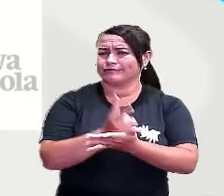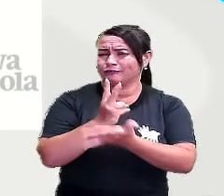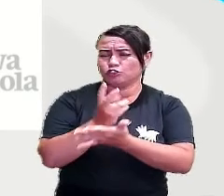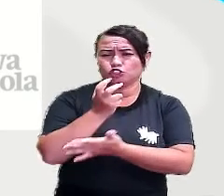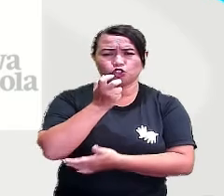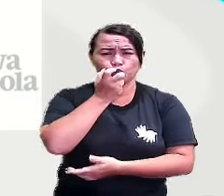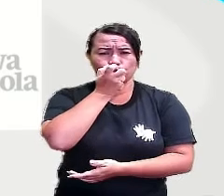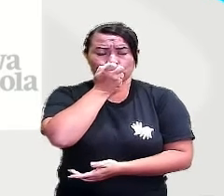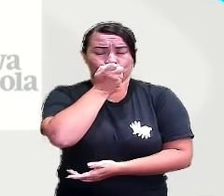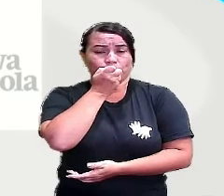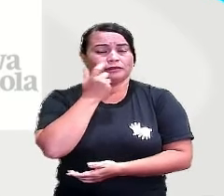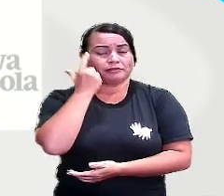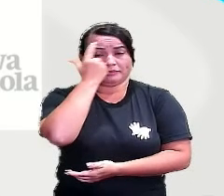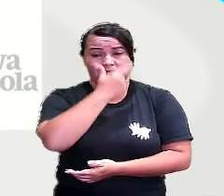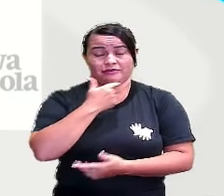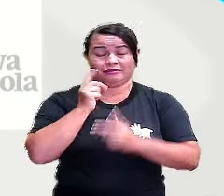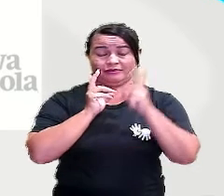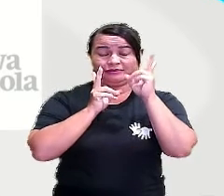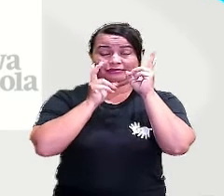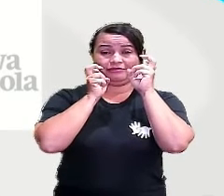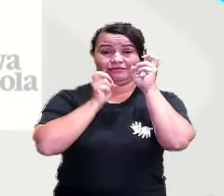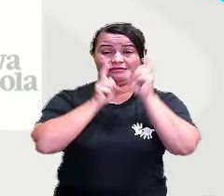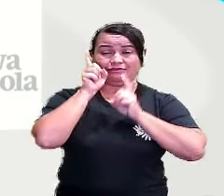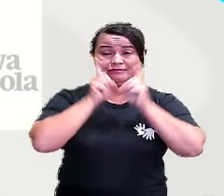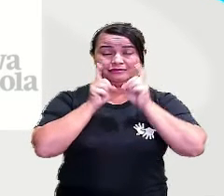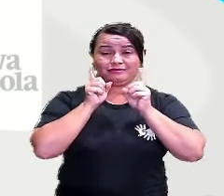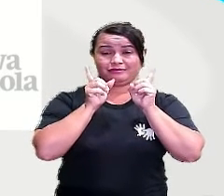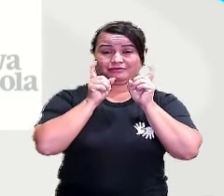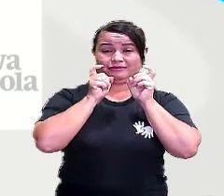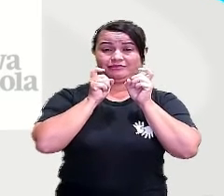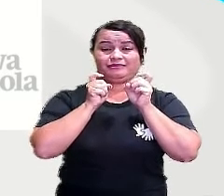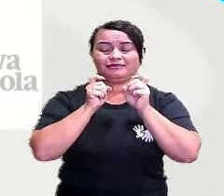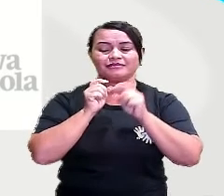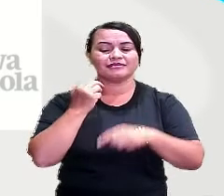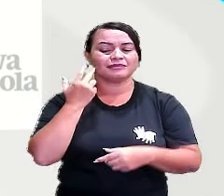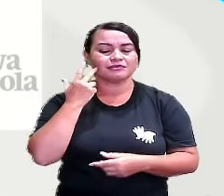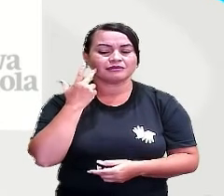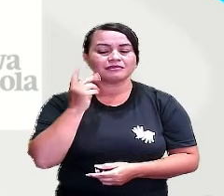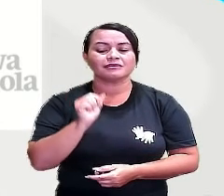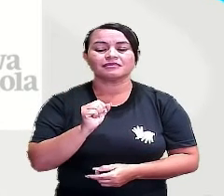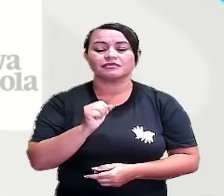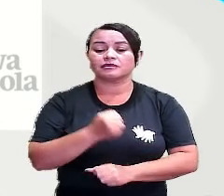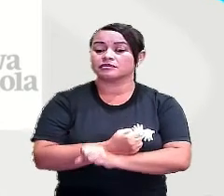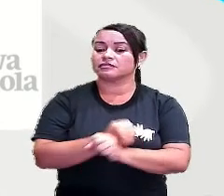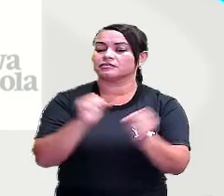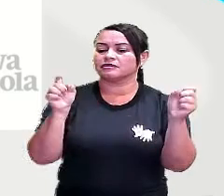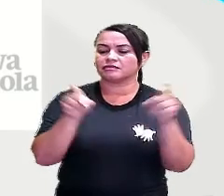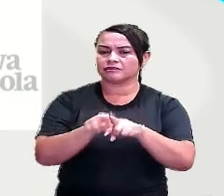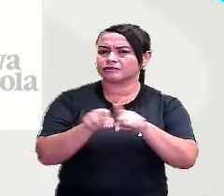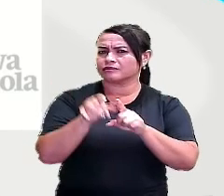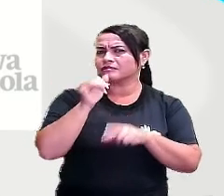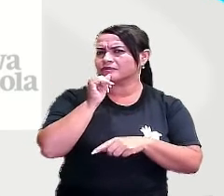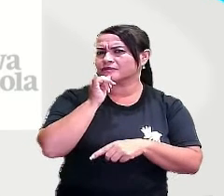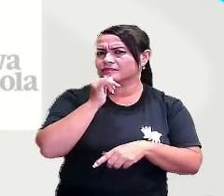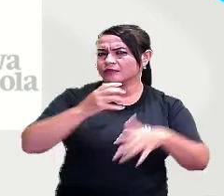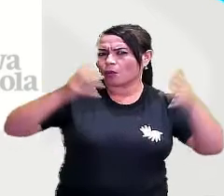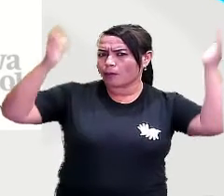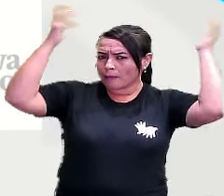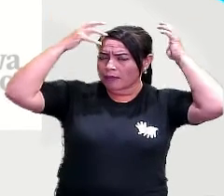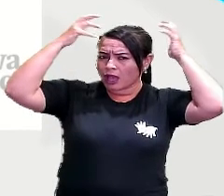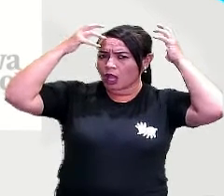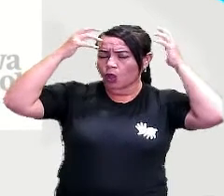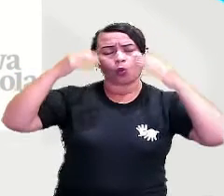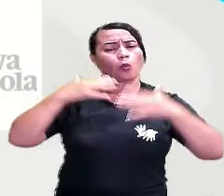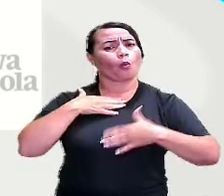chupa o limãozinho, a gente faz uma careta. E a outra coisa que é impossível de acontecer é tomar